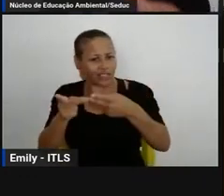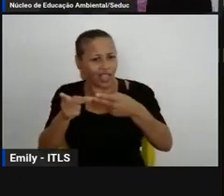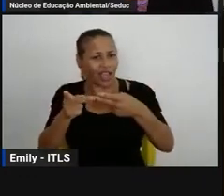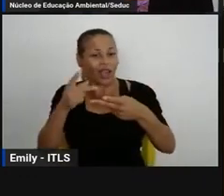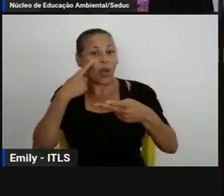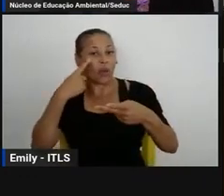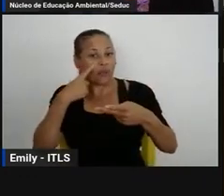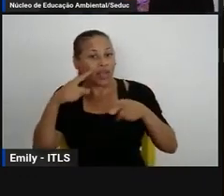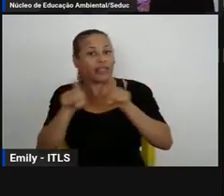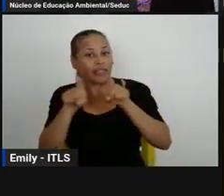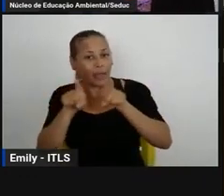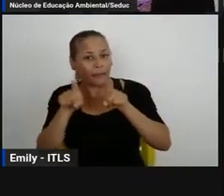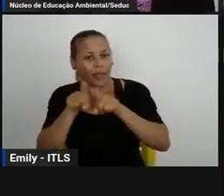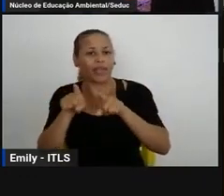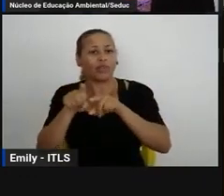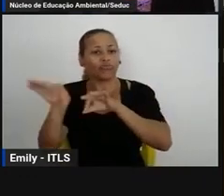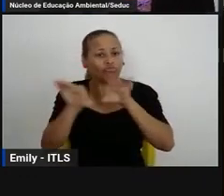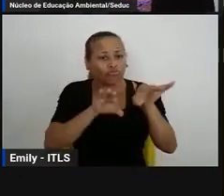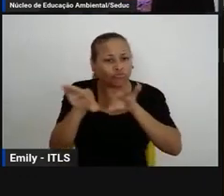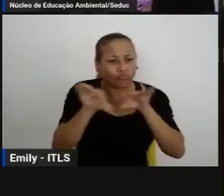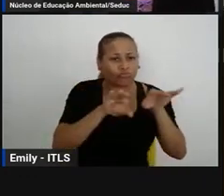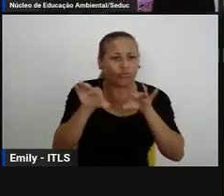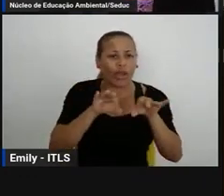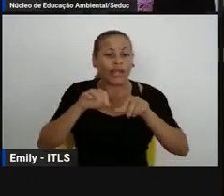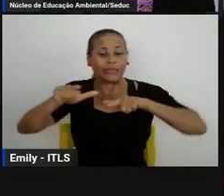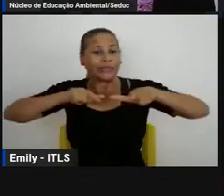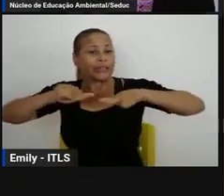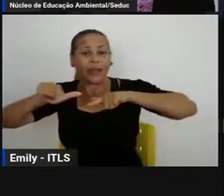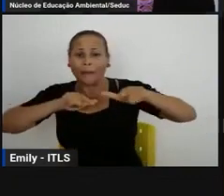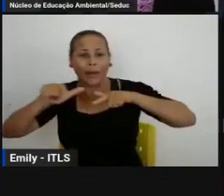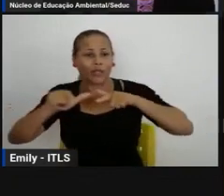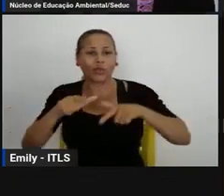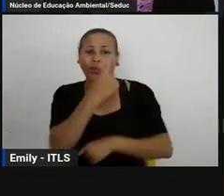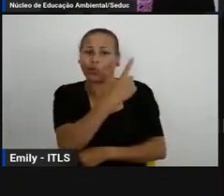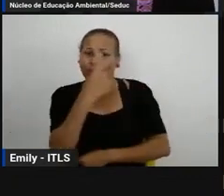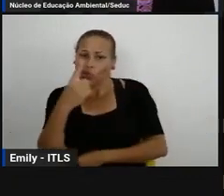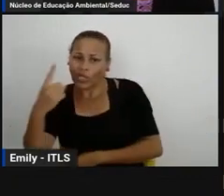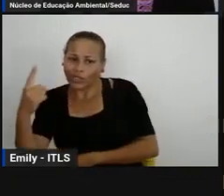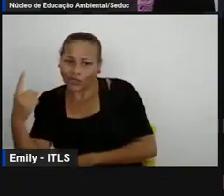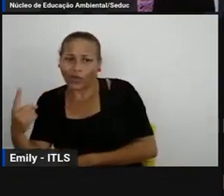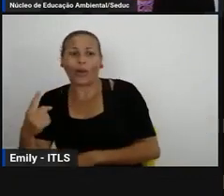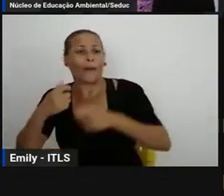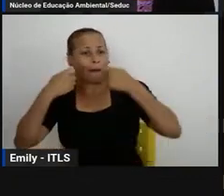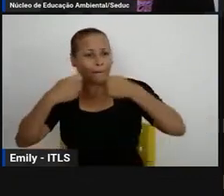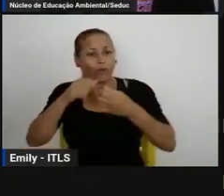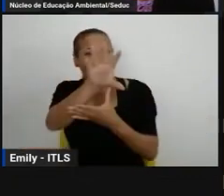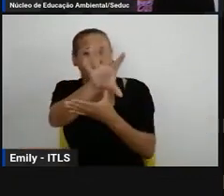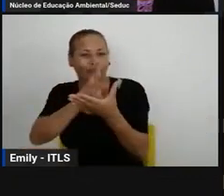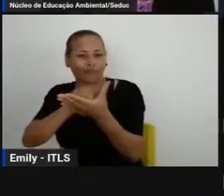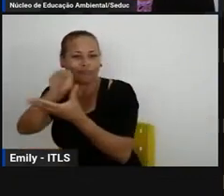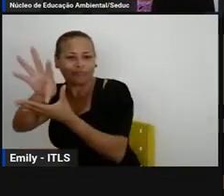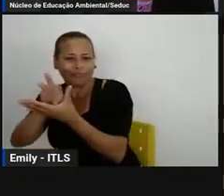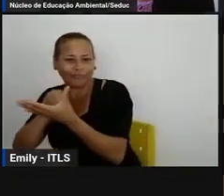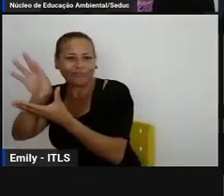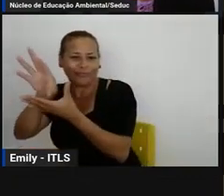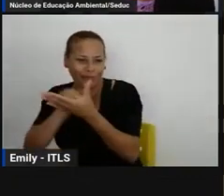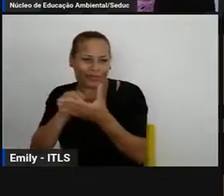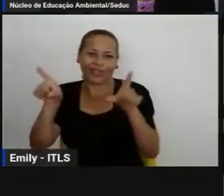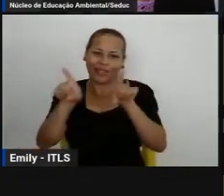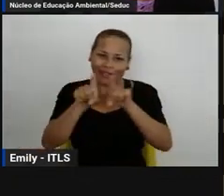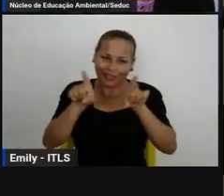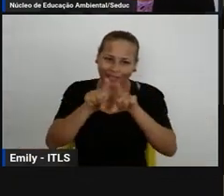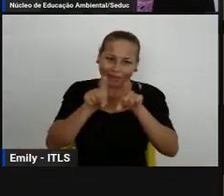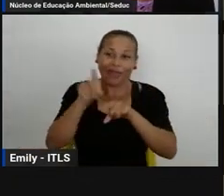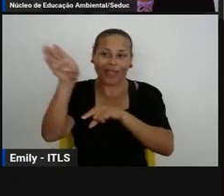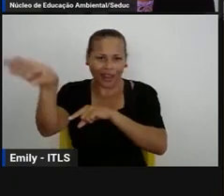banco de dados e assim o trabalho de todas as escolas gostaria de parabenizar todas as escolas a todos os professores gestores todos